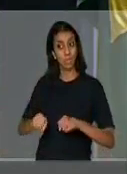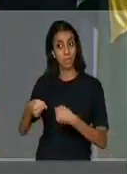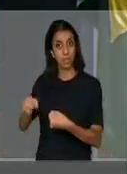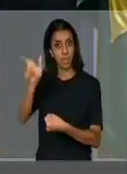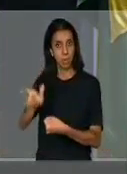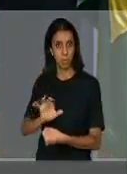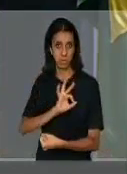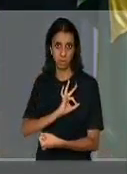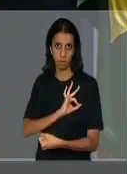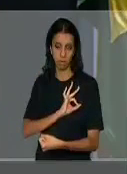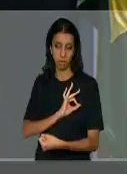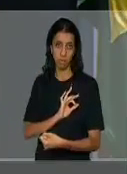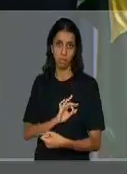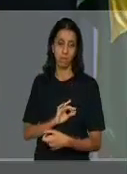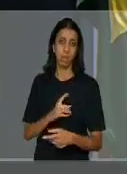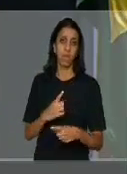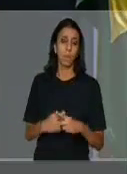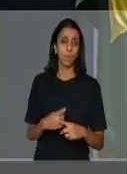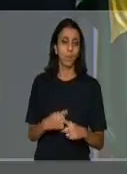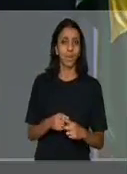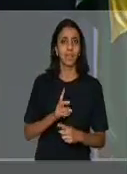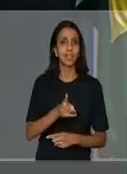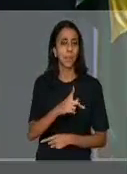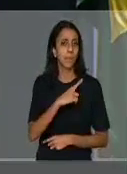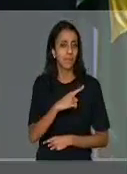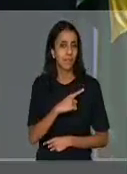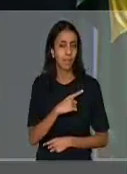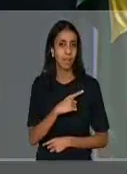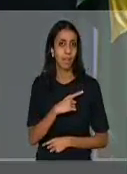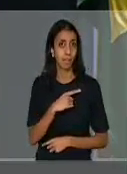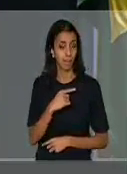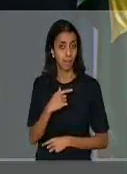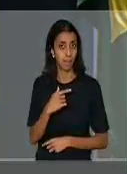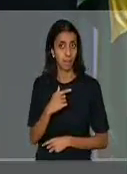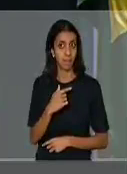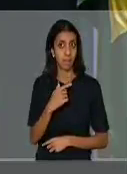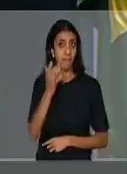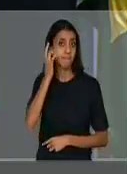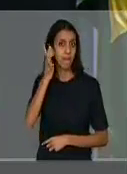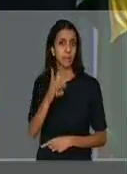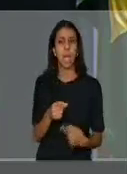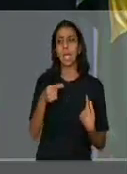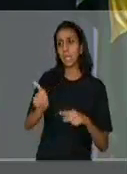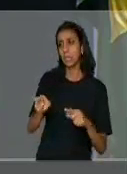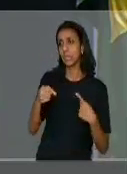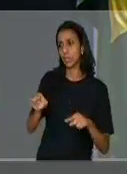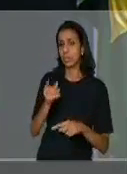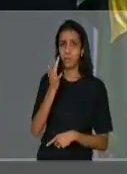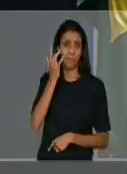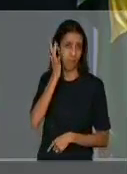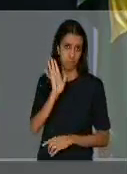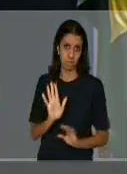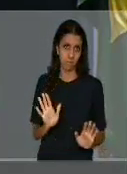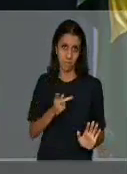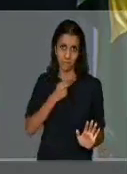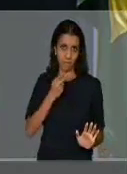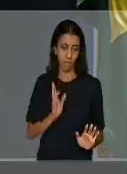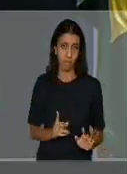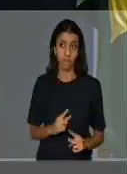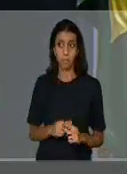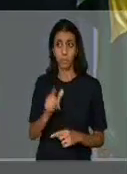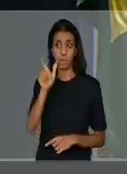porque a coisa mais prática que tem, fácil é criticar os policiais, porque os